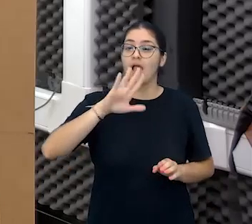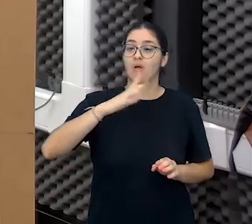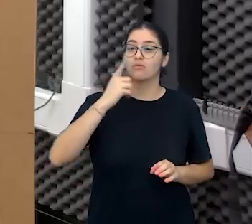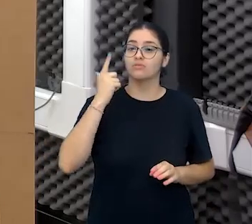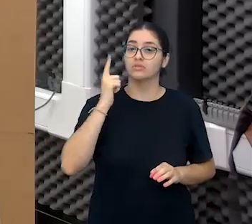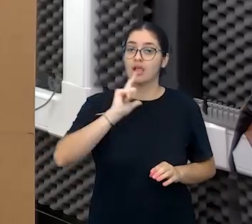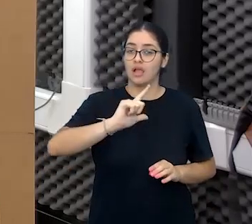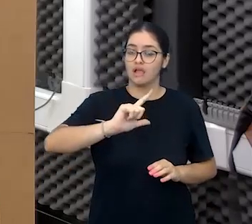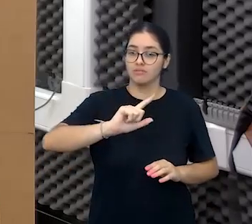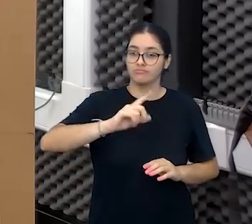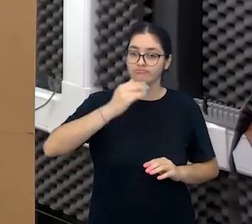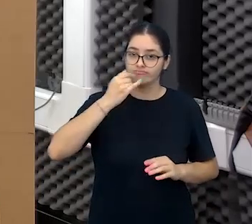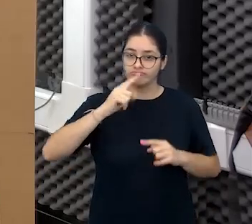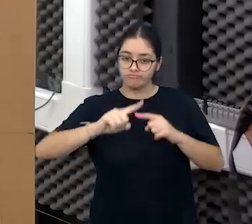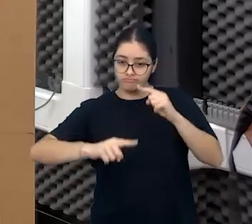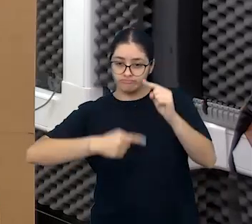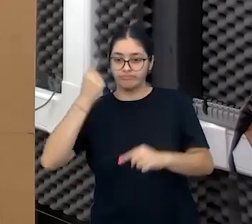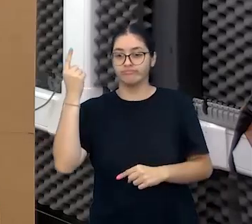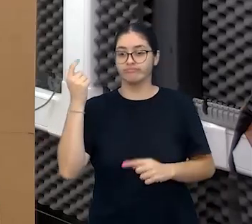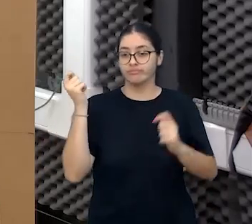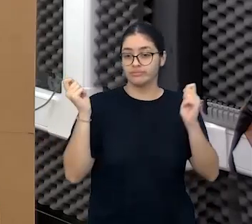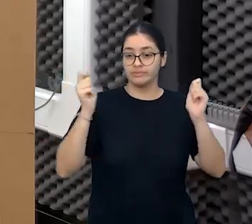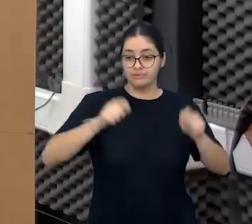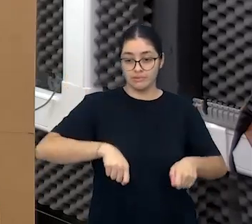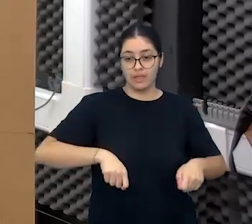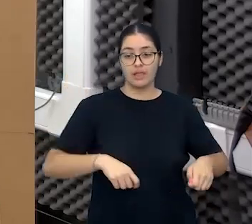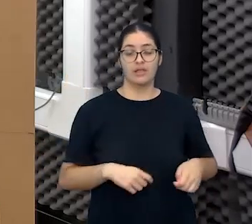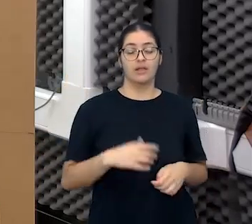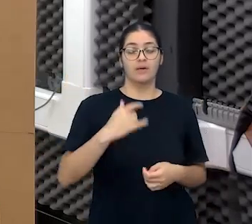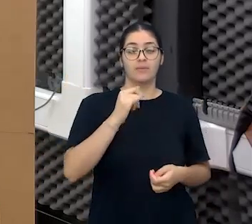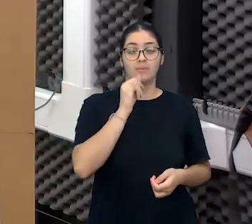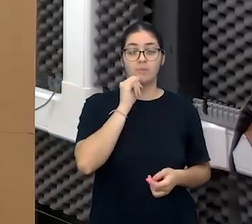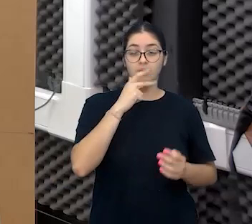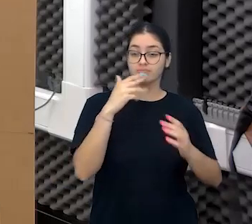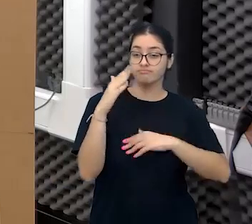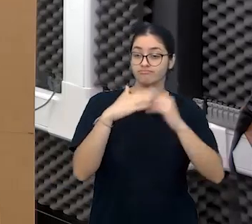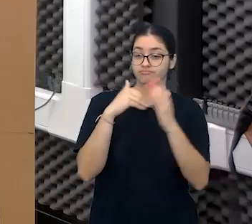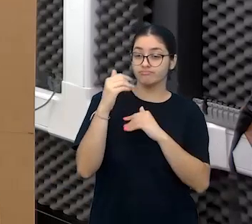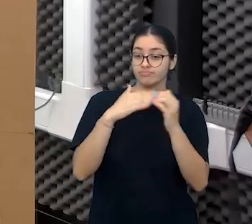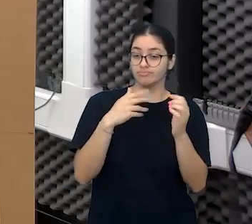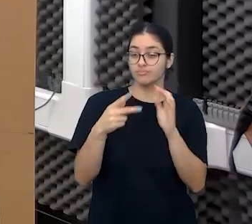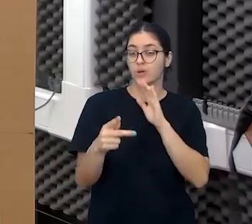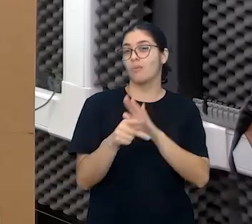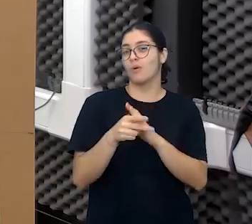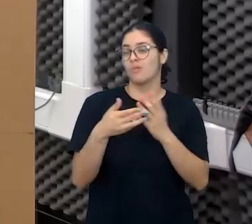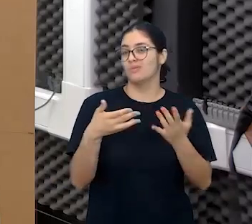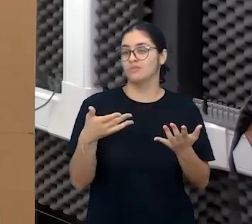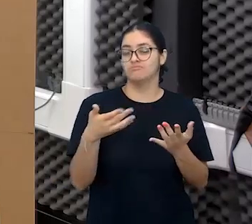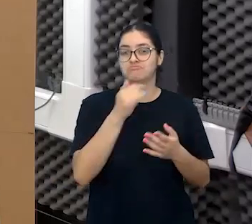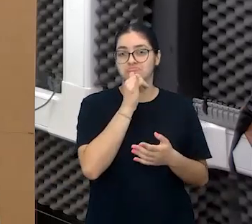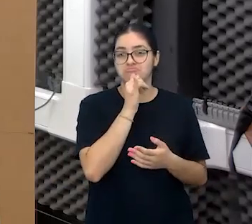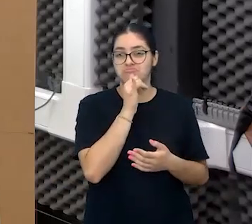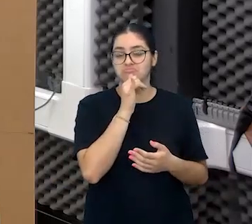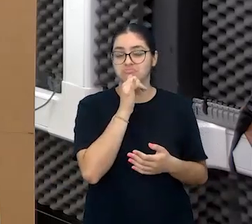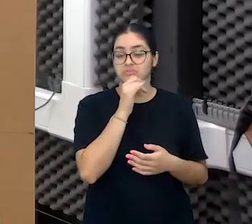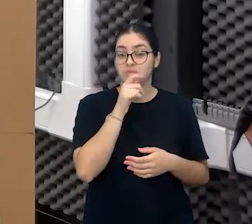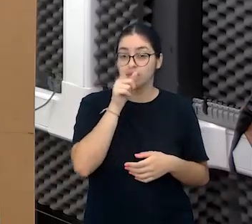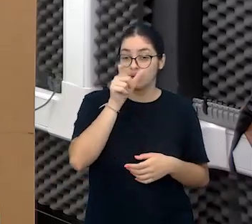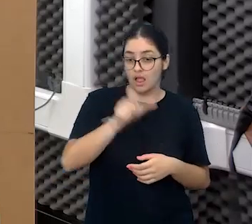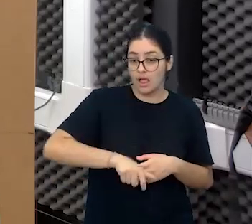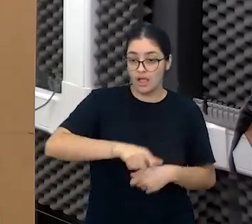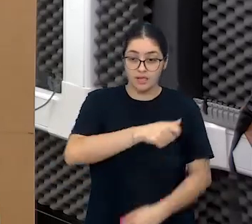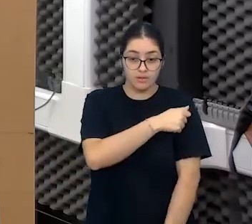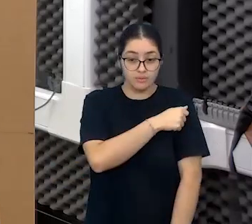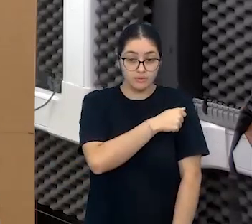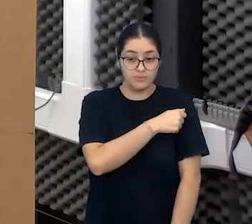né? Então, a gente deixa aí práticas que desconsideram a ação primeira do estudante